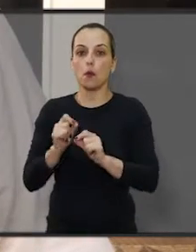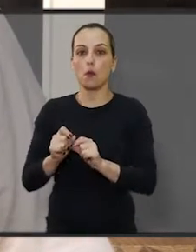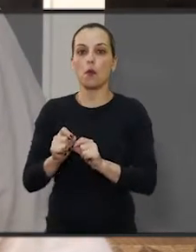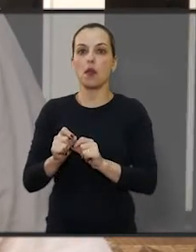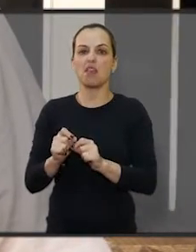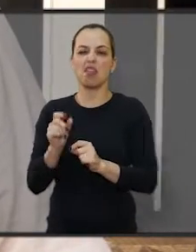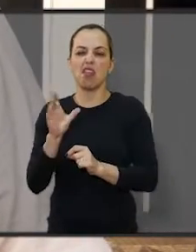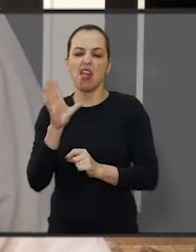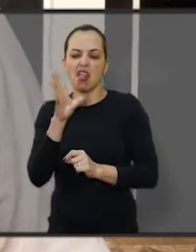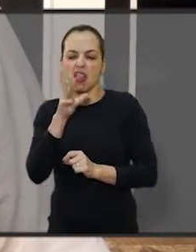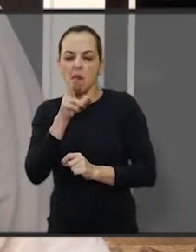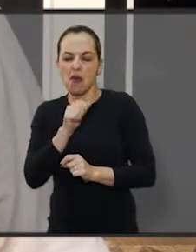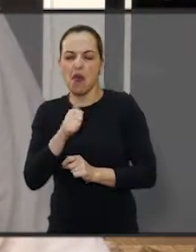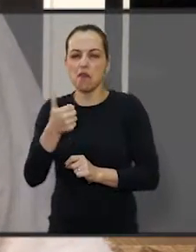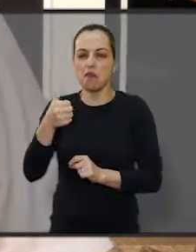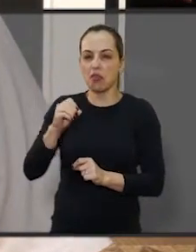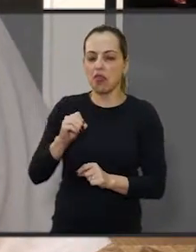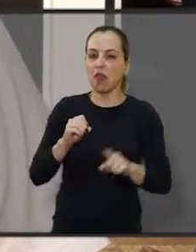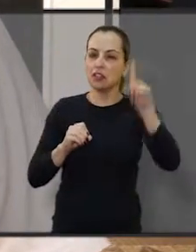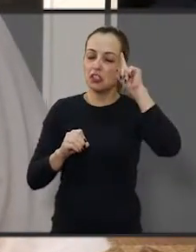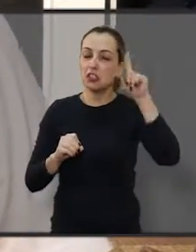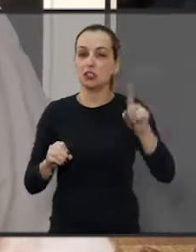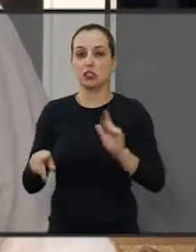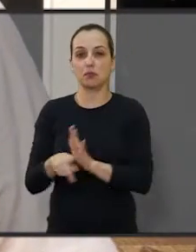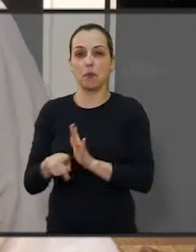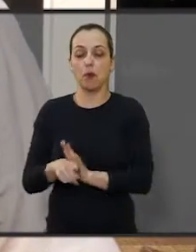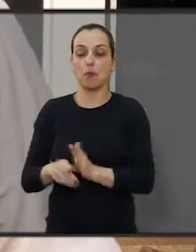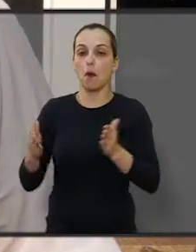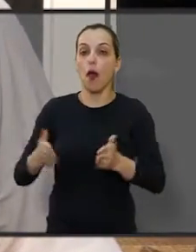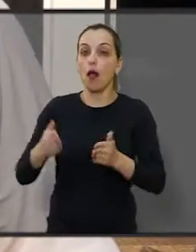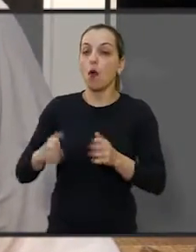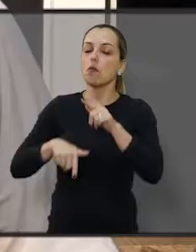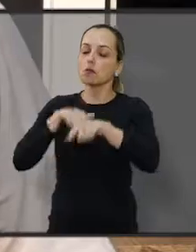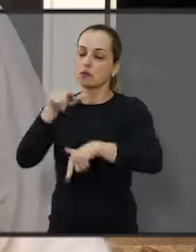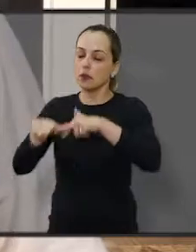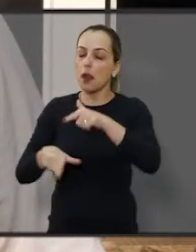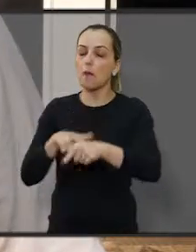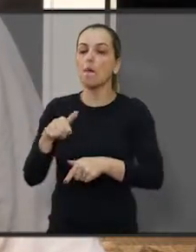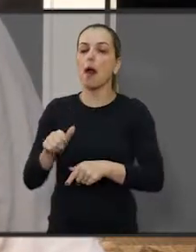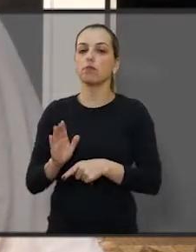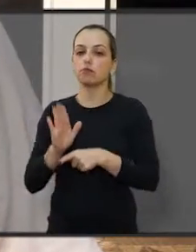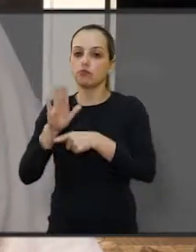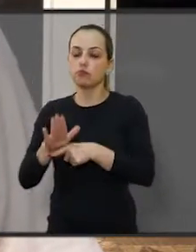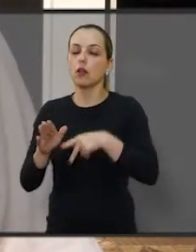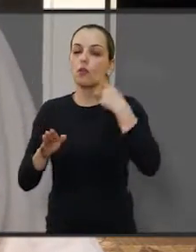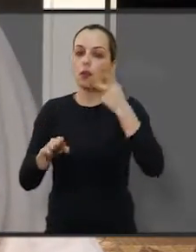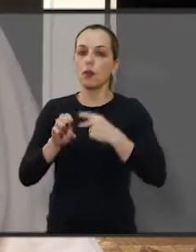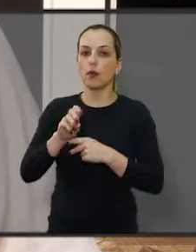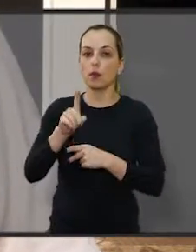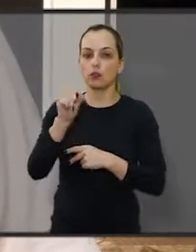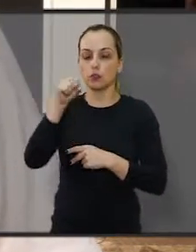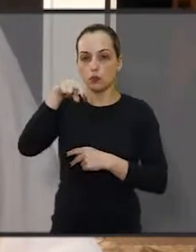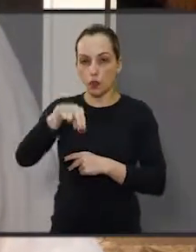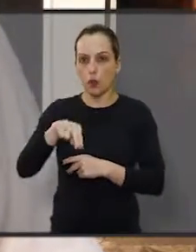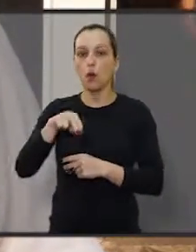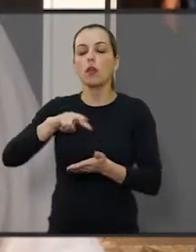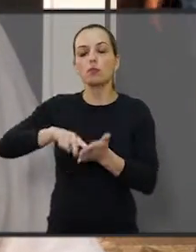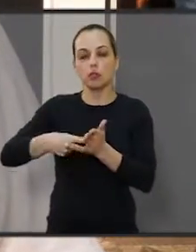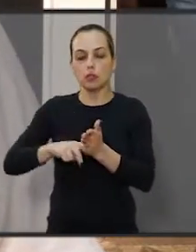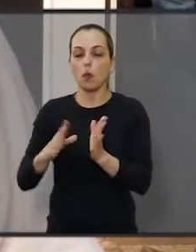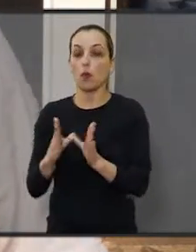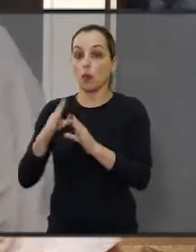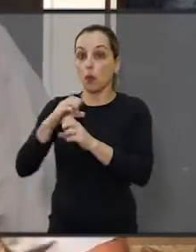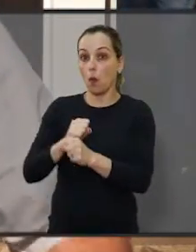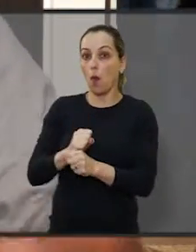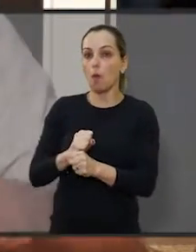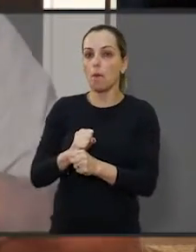E antigamente a gente dava entrada, demorava 10 dias. Agora, nesse último ano, através do trabalho do Edson Réu e os sindicatos